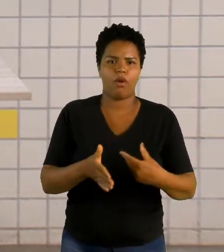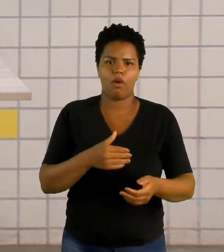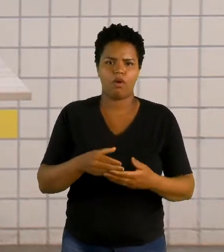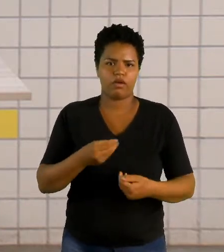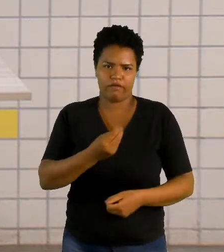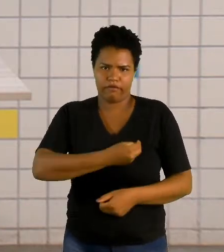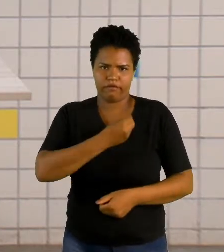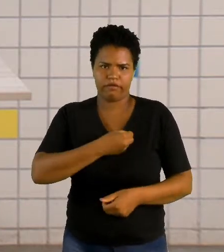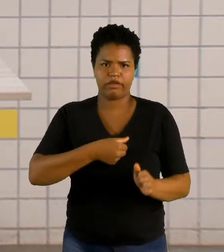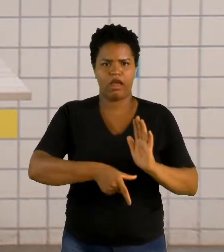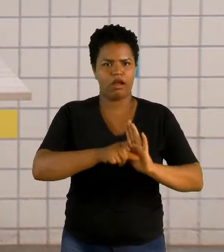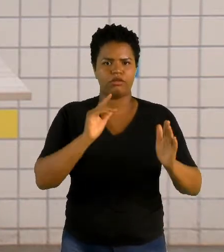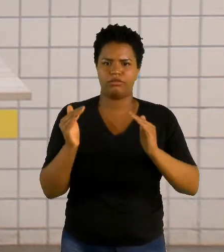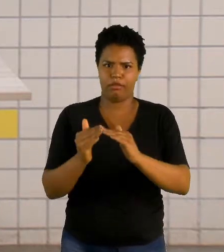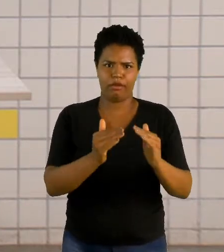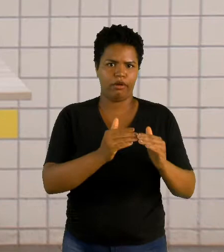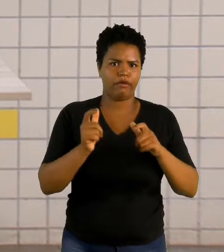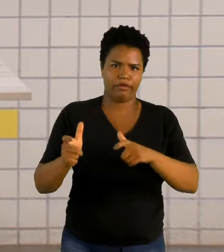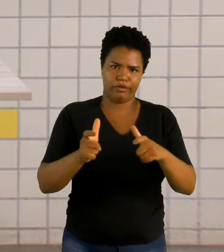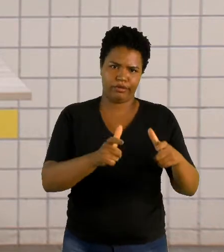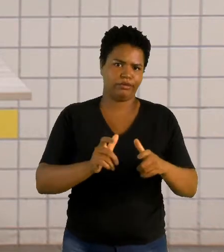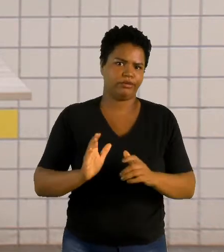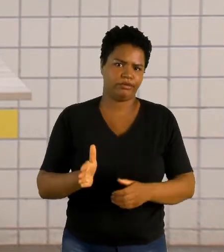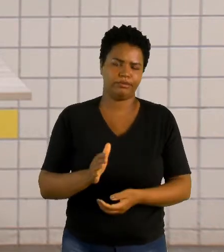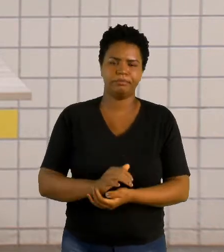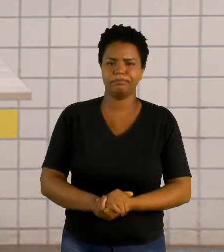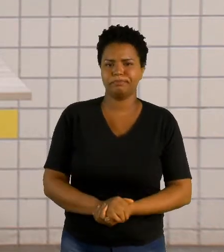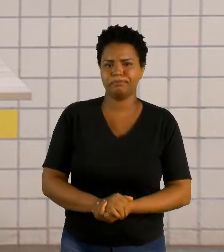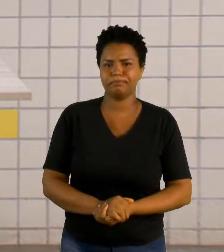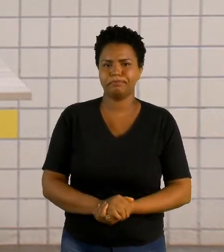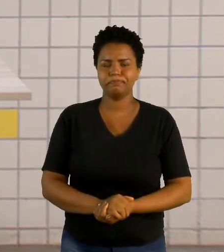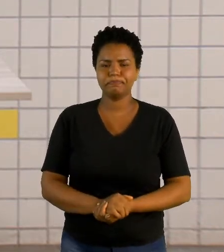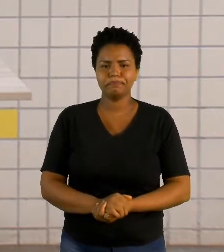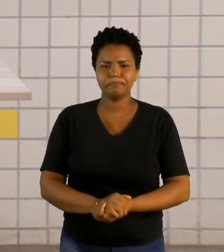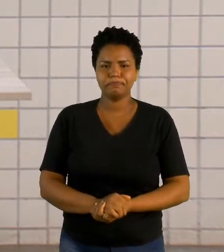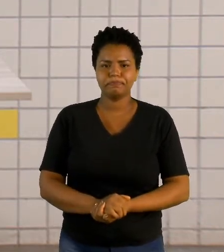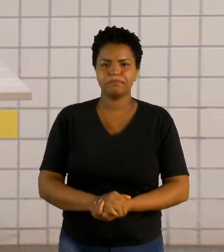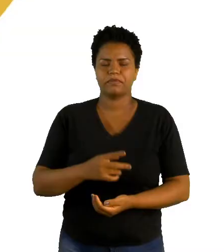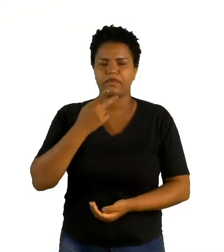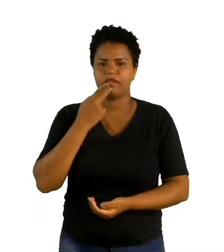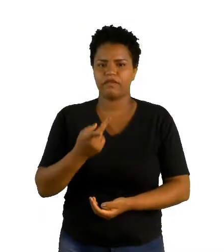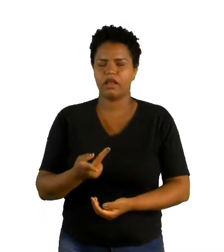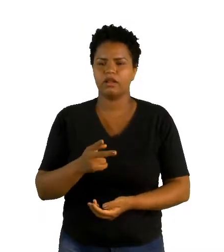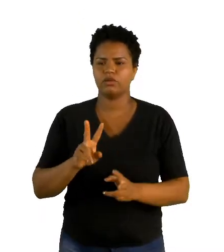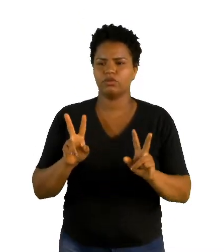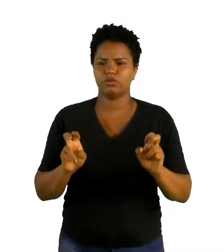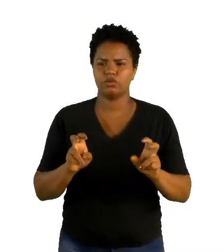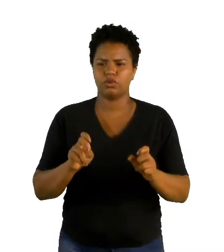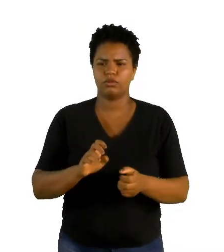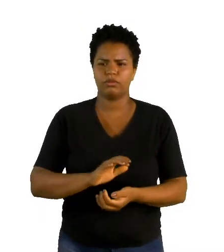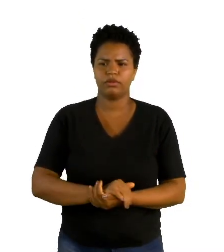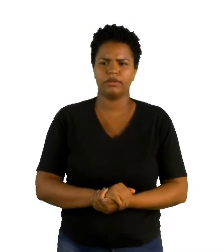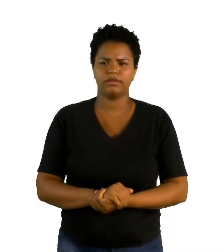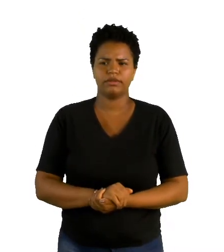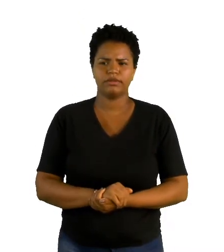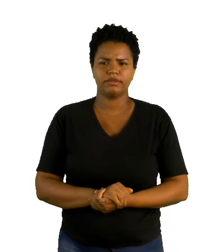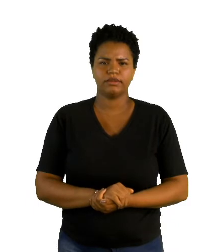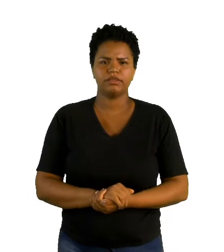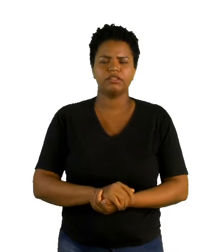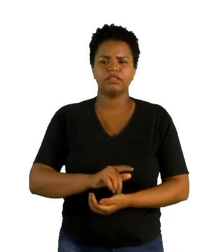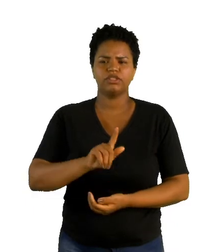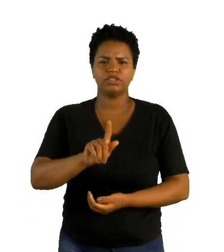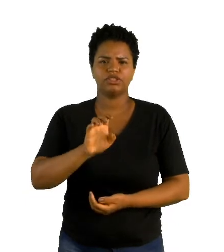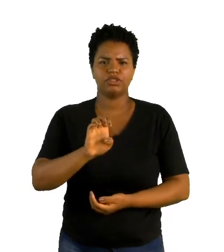existisse nesse local, tá ok? Quando a gente está falando de Europa, quando nós vamos falar de Europa,